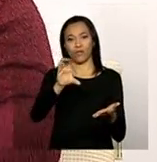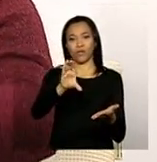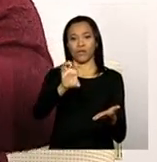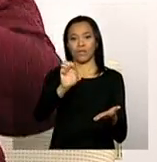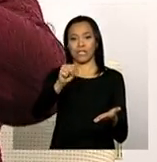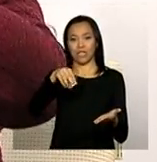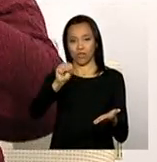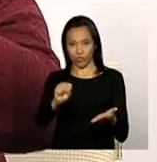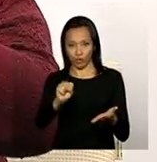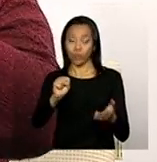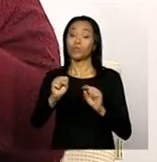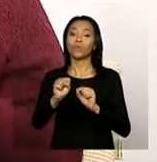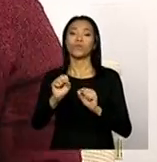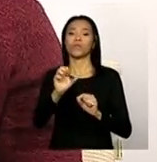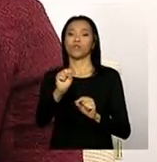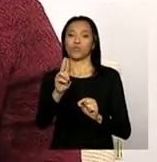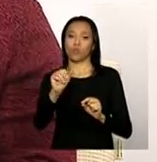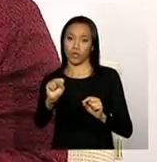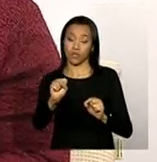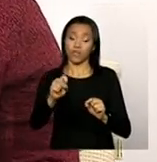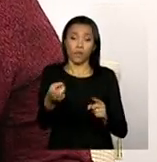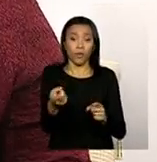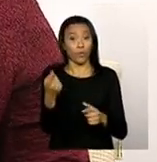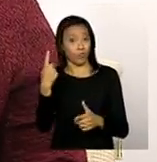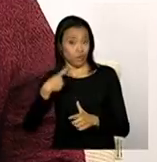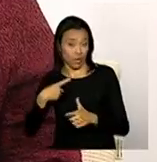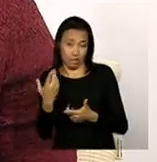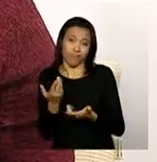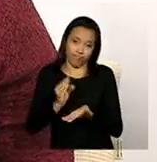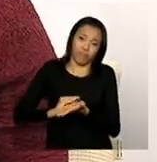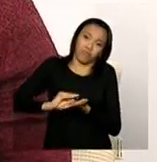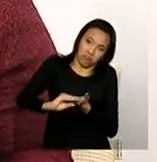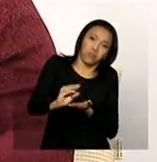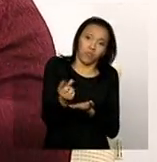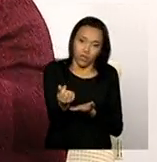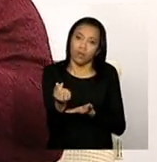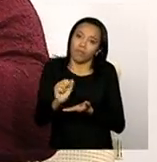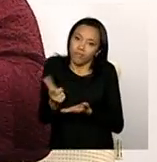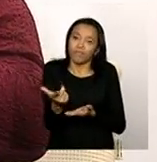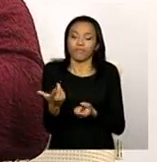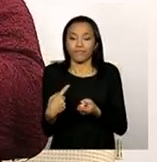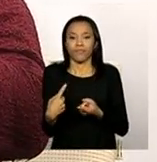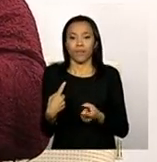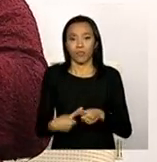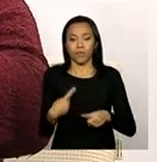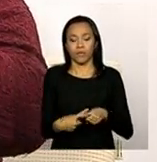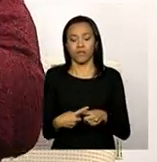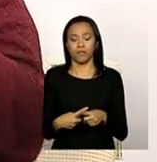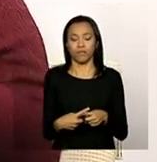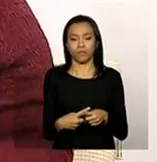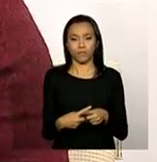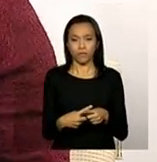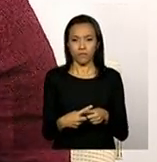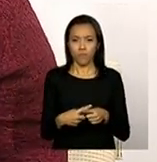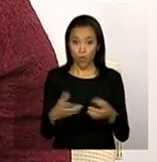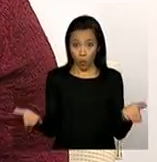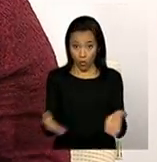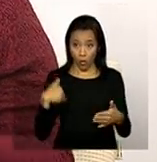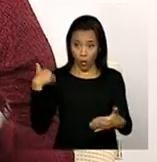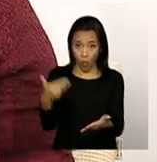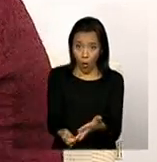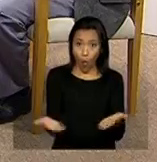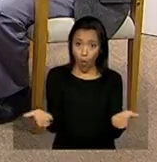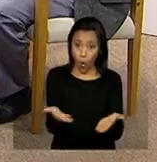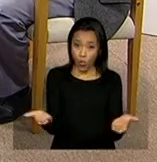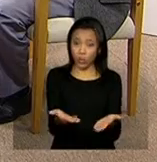além das consequências financeiras óbvias, né? Porque no estágio atual de